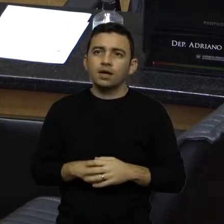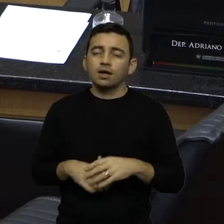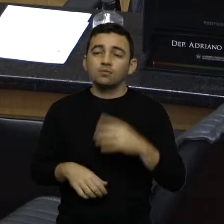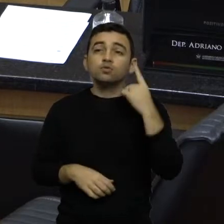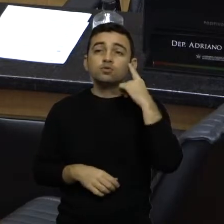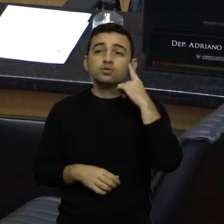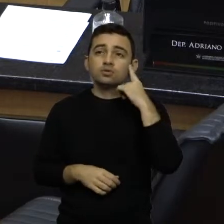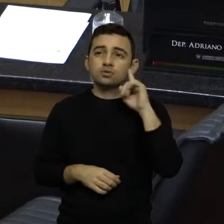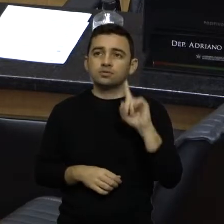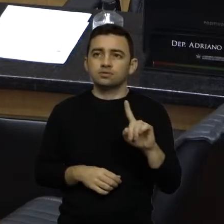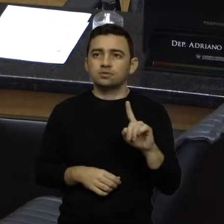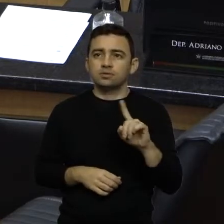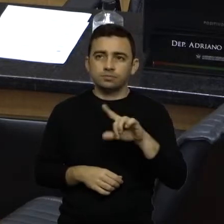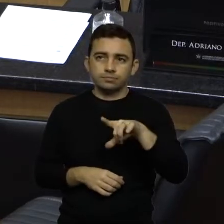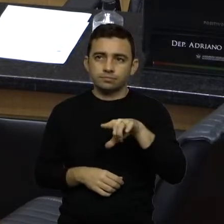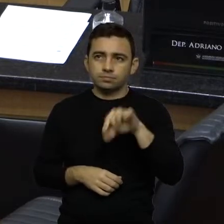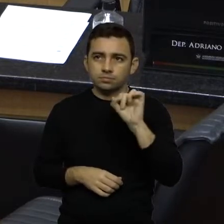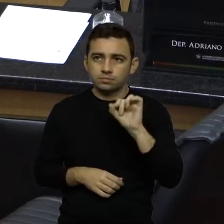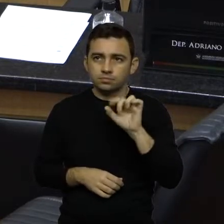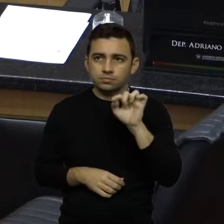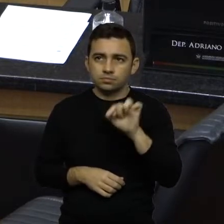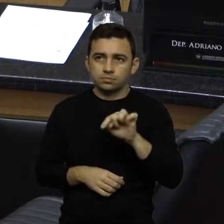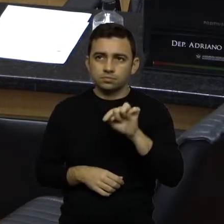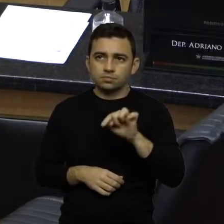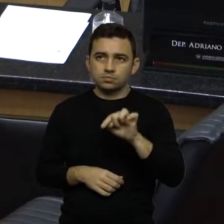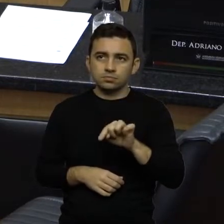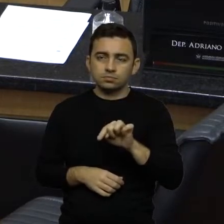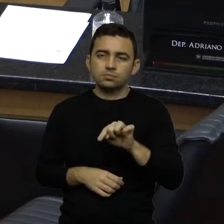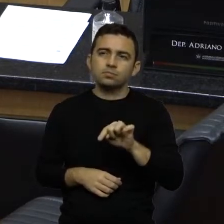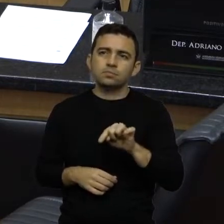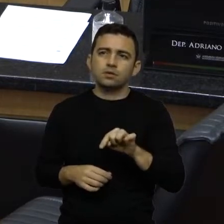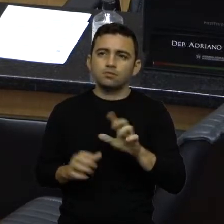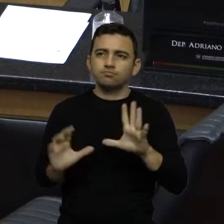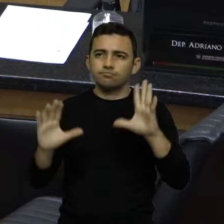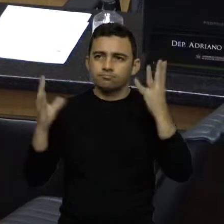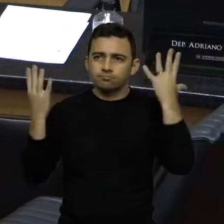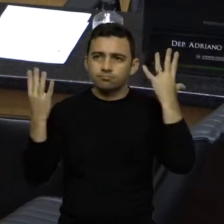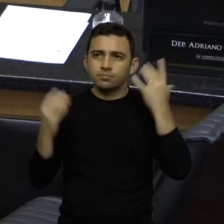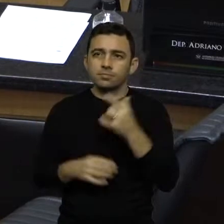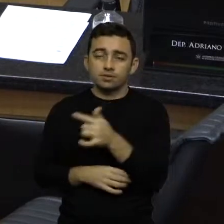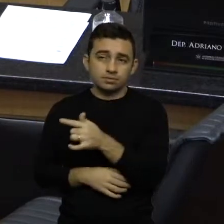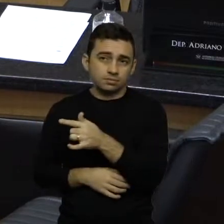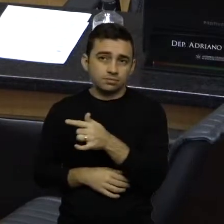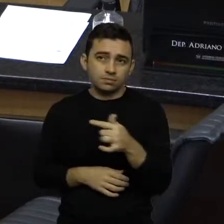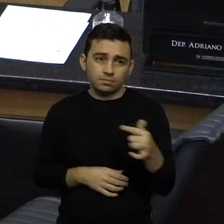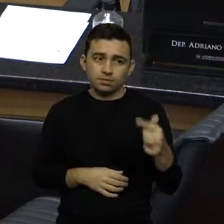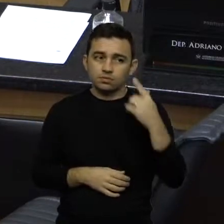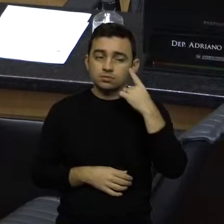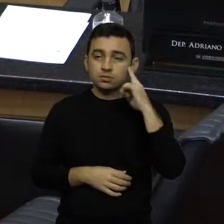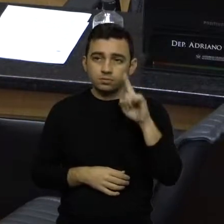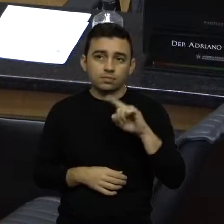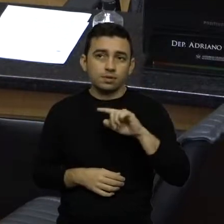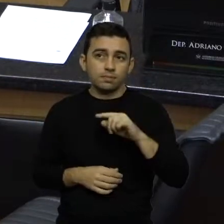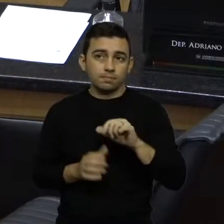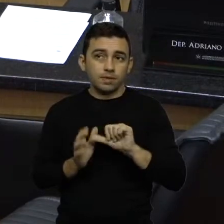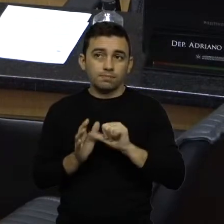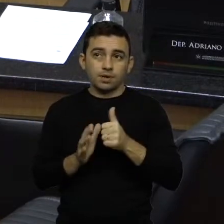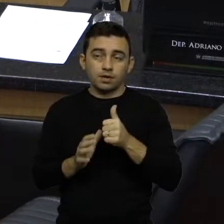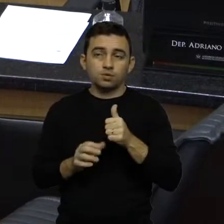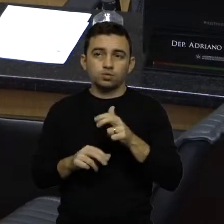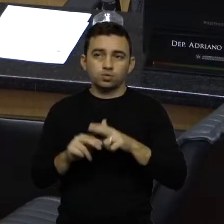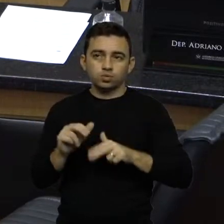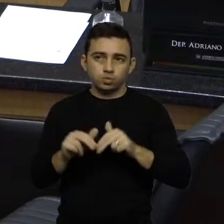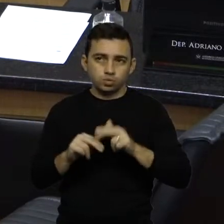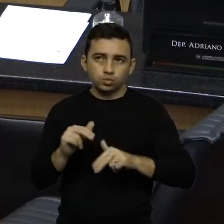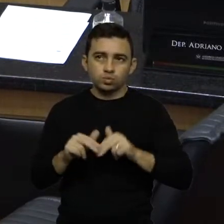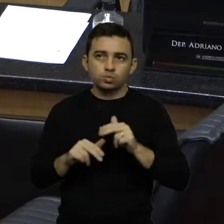escolhida para ser comemorada é na semana que o dia 1º de junho ocorrer, já